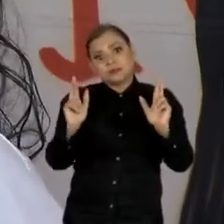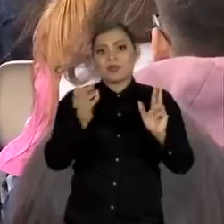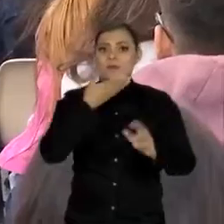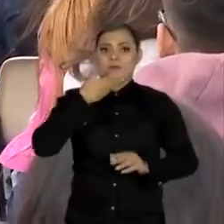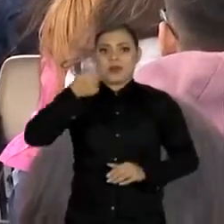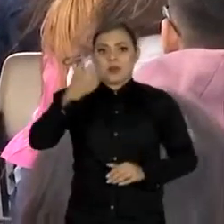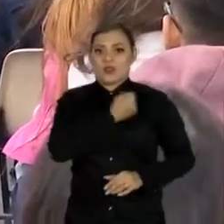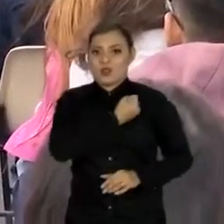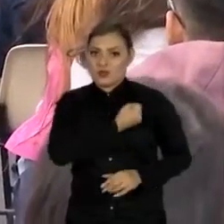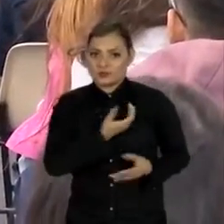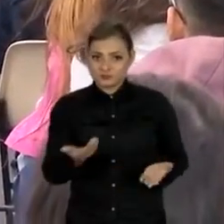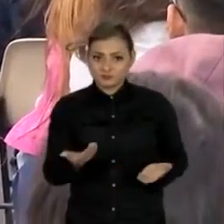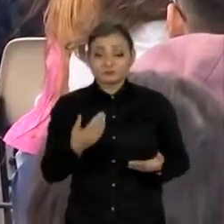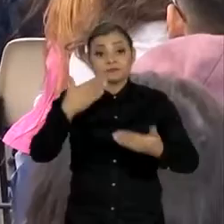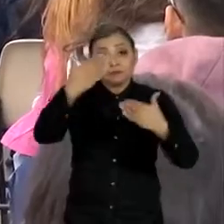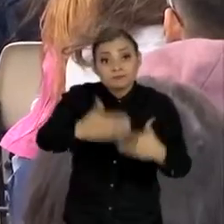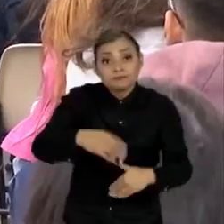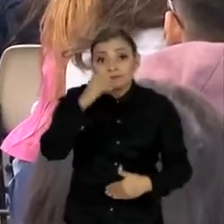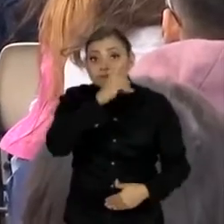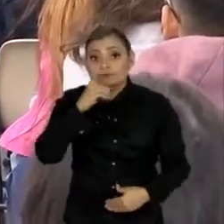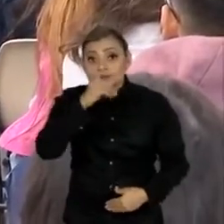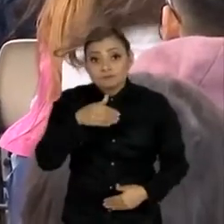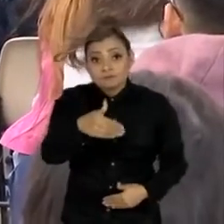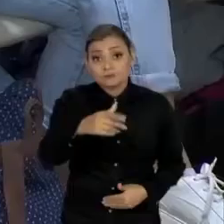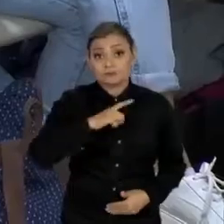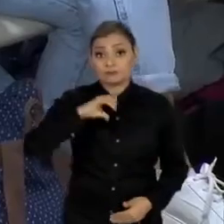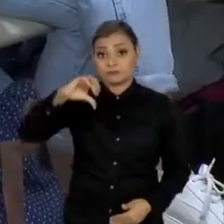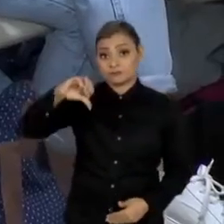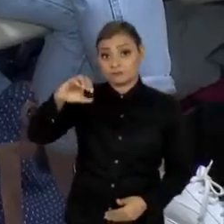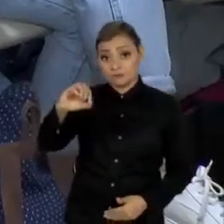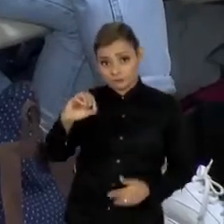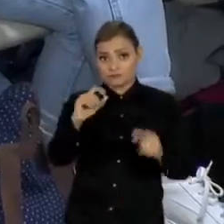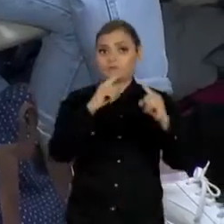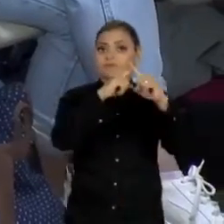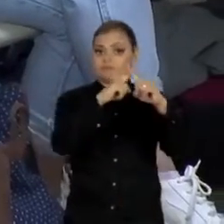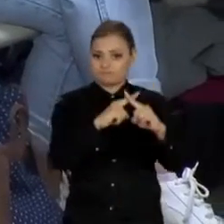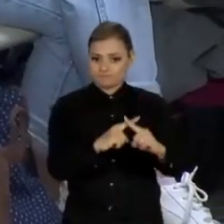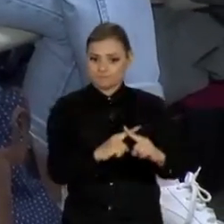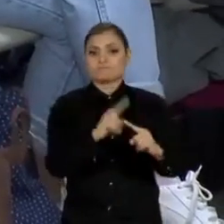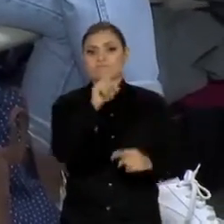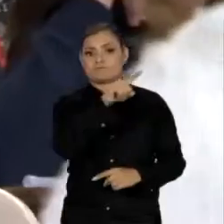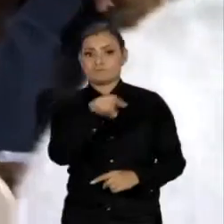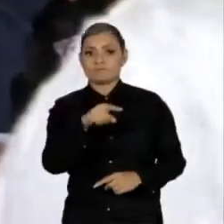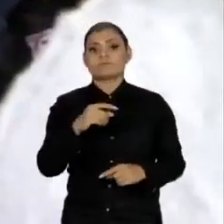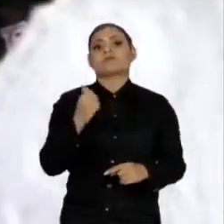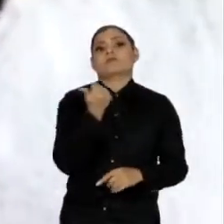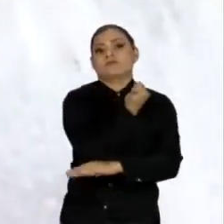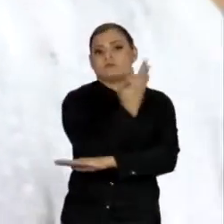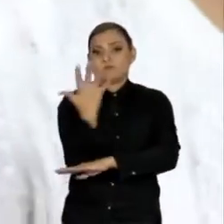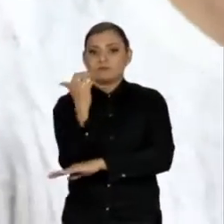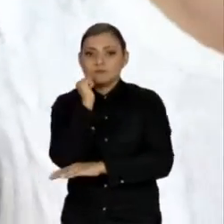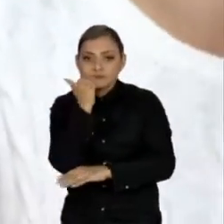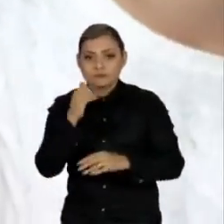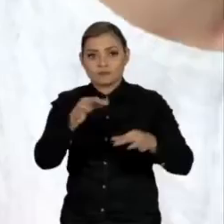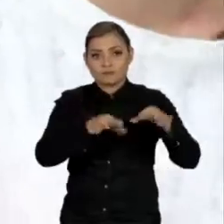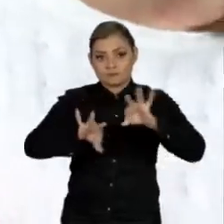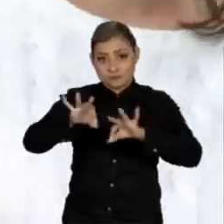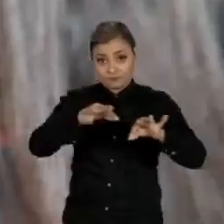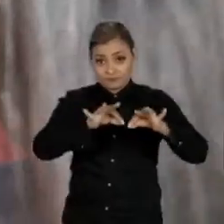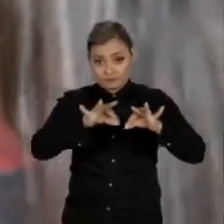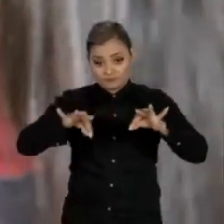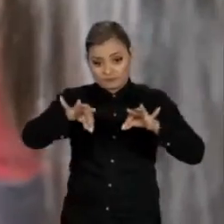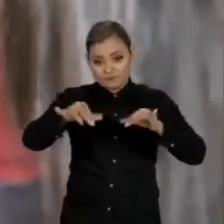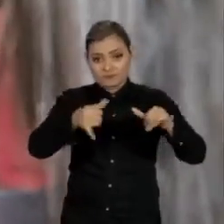seja melhor. A prova deste domingo traz 90 questões com conteúdo sobre ciências da natureza, como física, química e